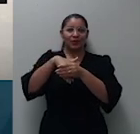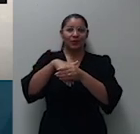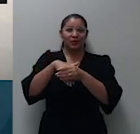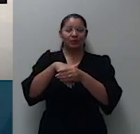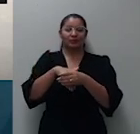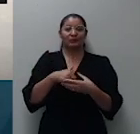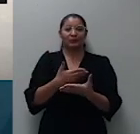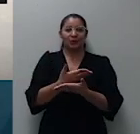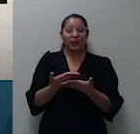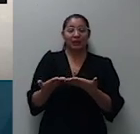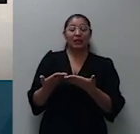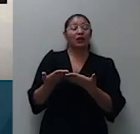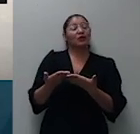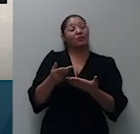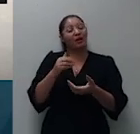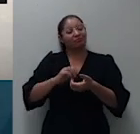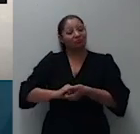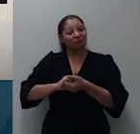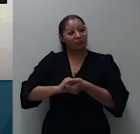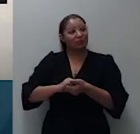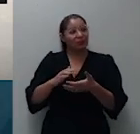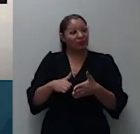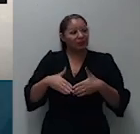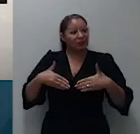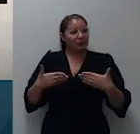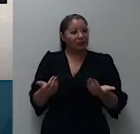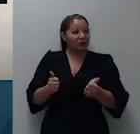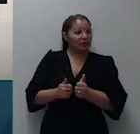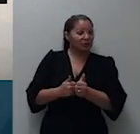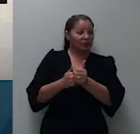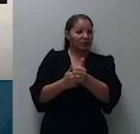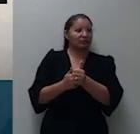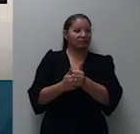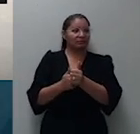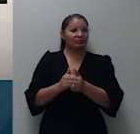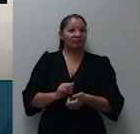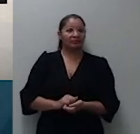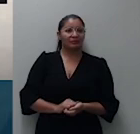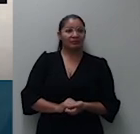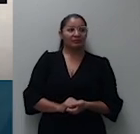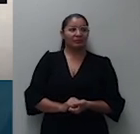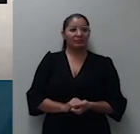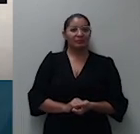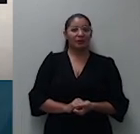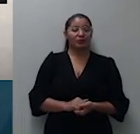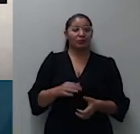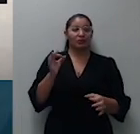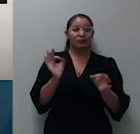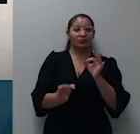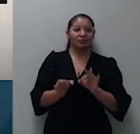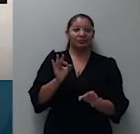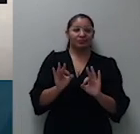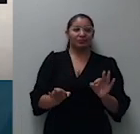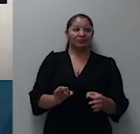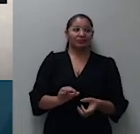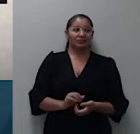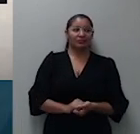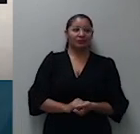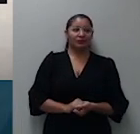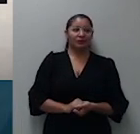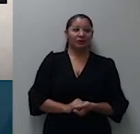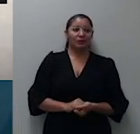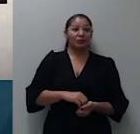presidente portanto continuamos no julgando o recurso especial 1 milhão 566